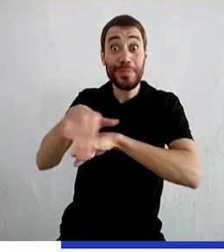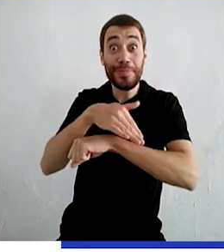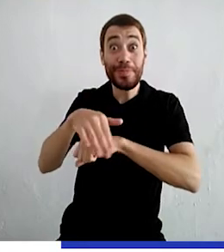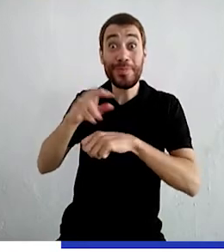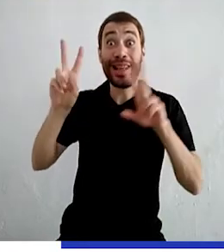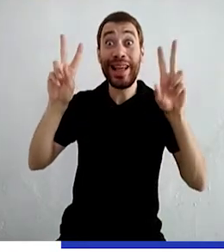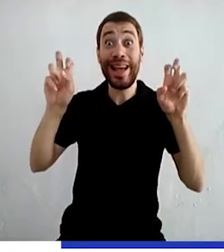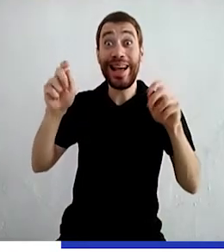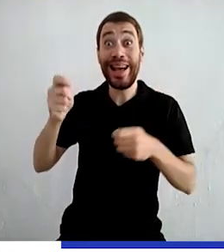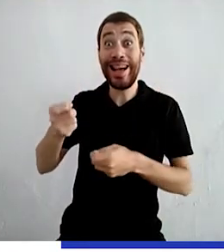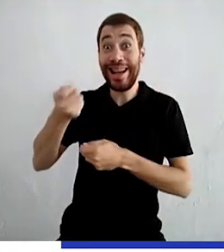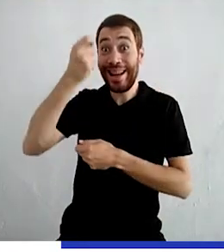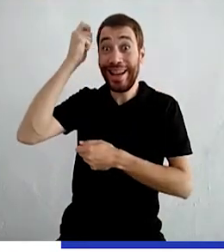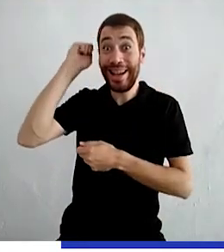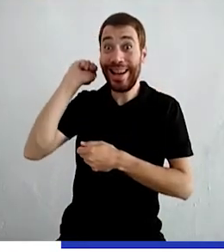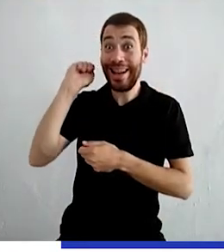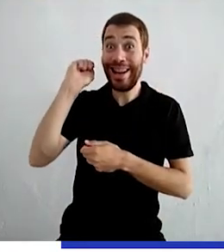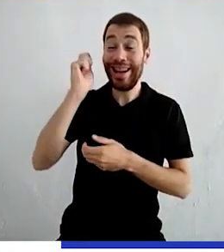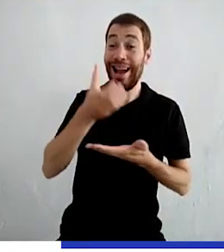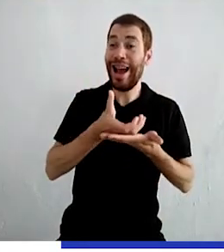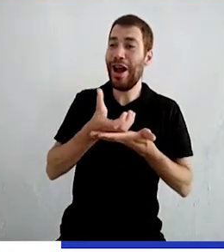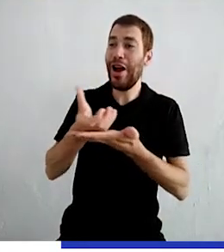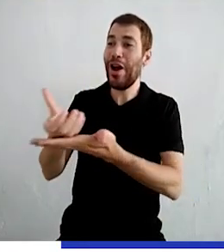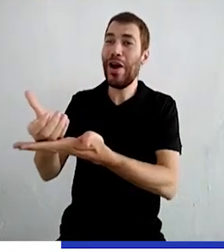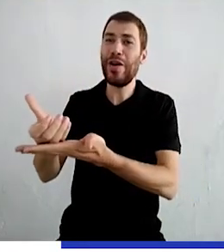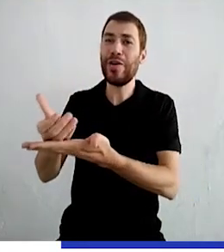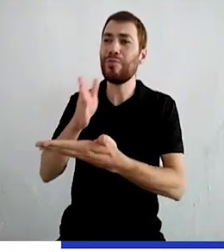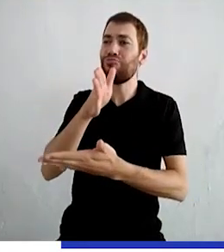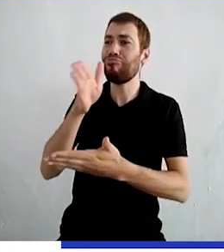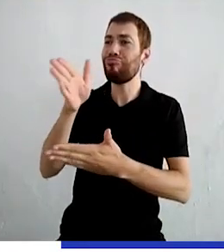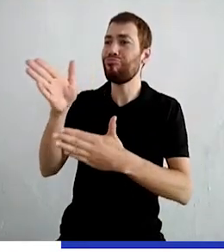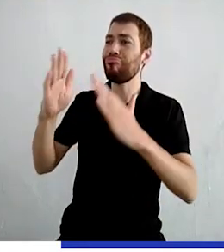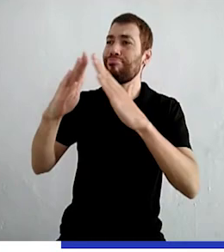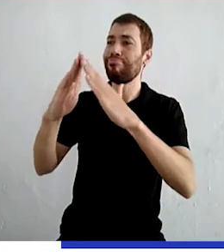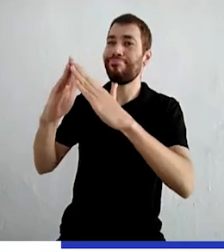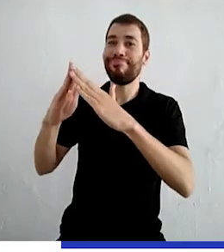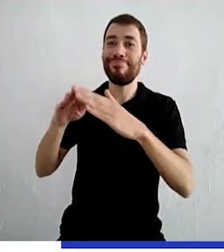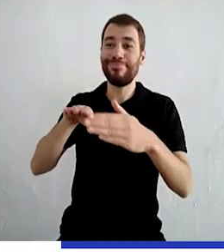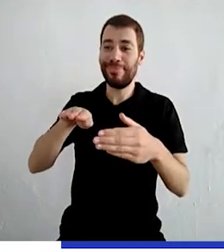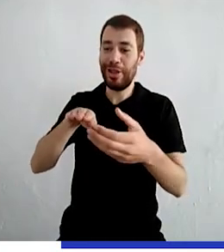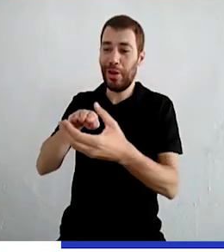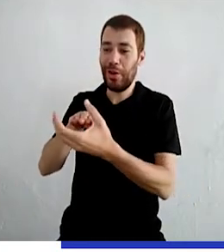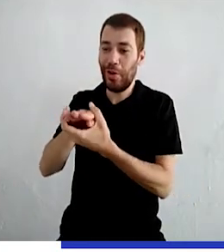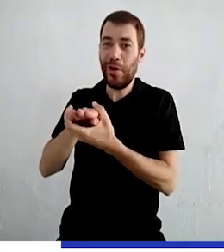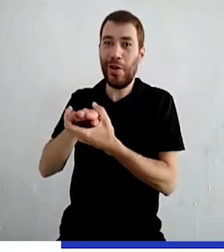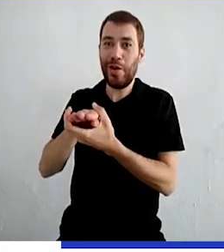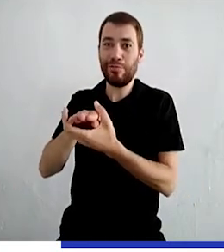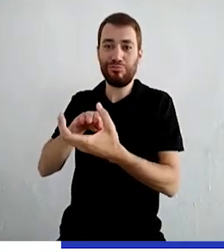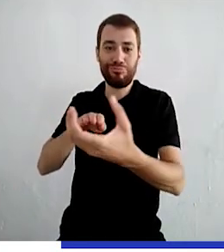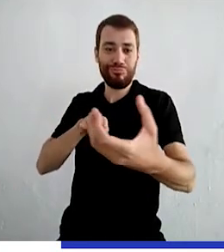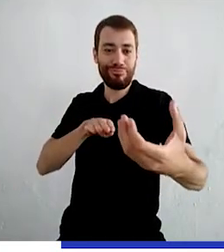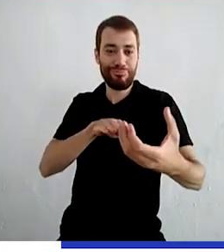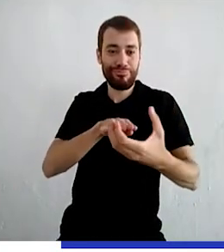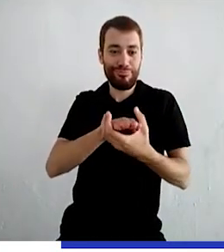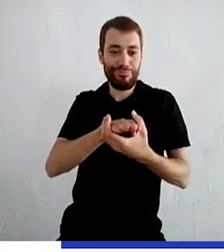a Rua dos Pentes e o príncipe mandou levar o sapatinho a todas as casas, calçando em todos